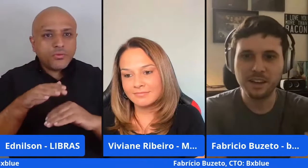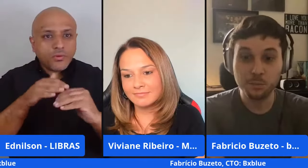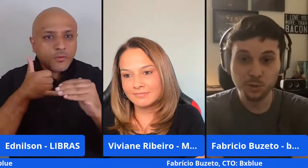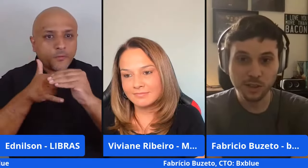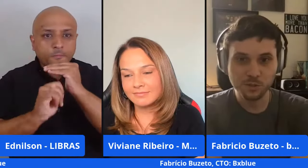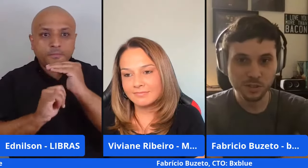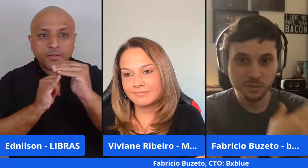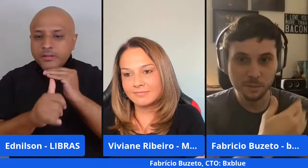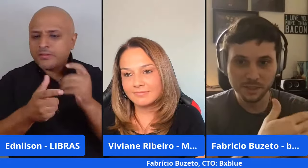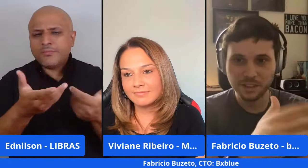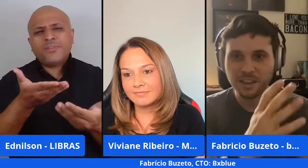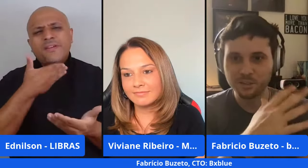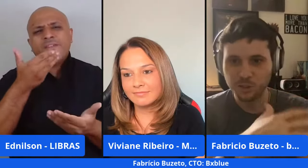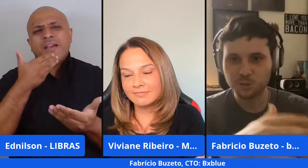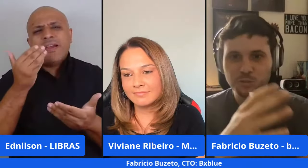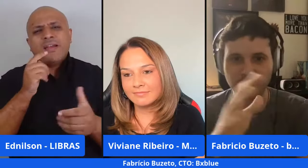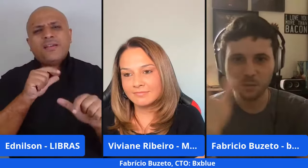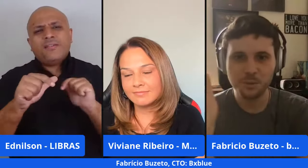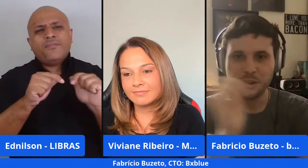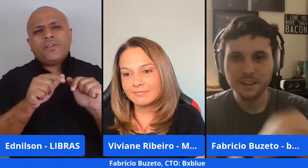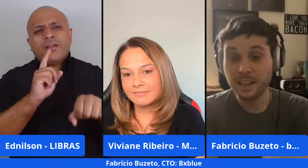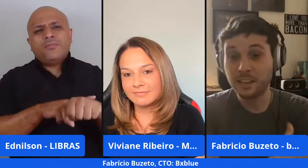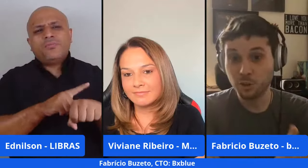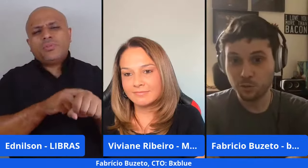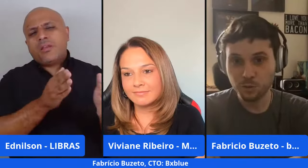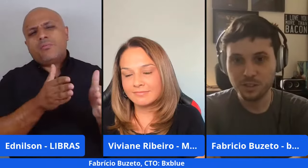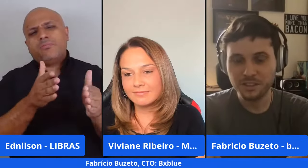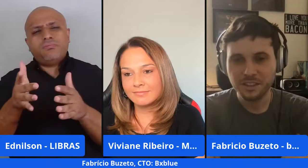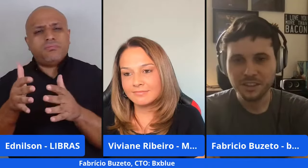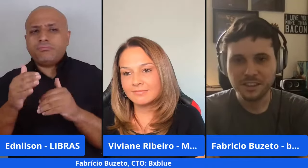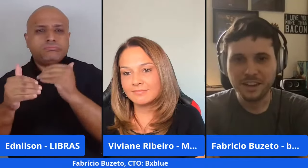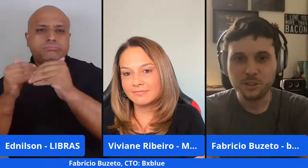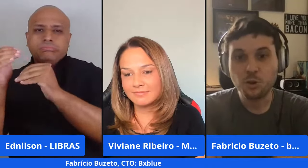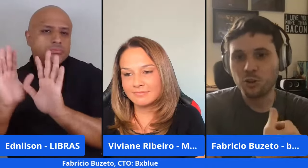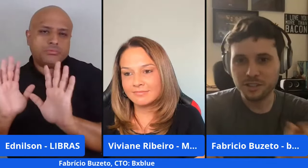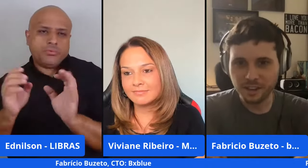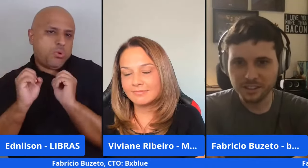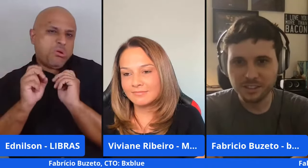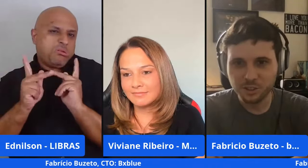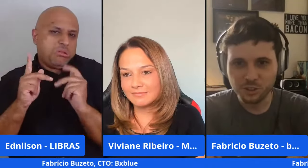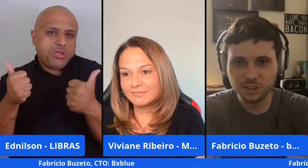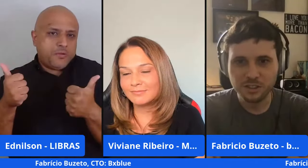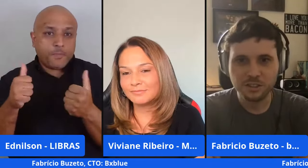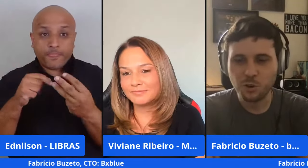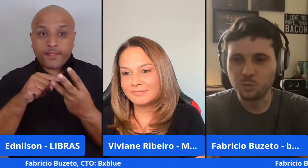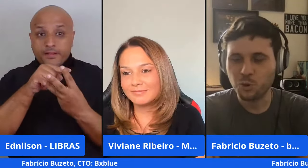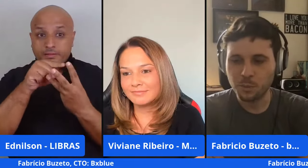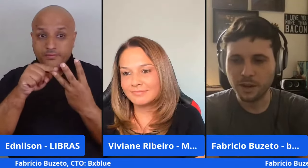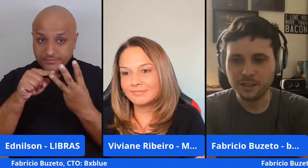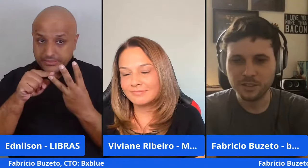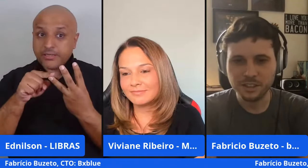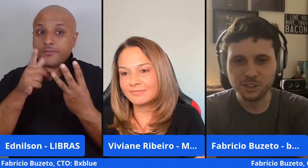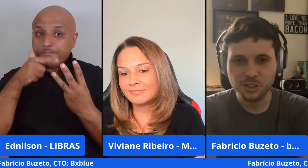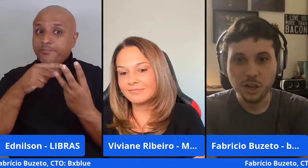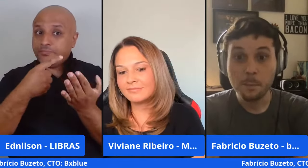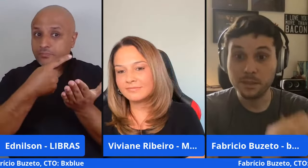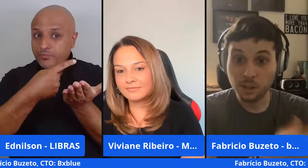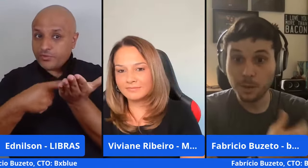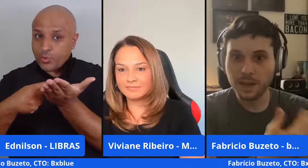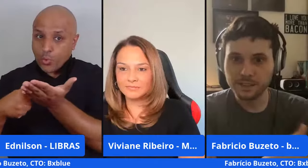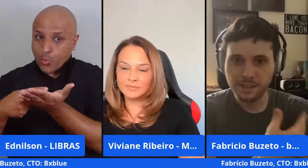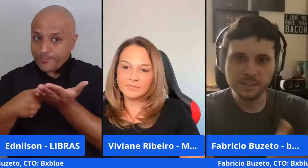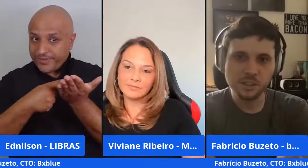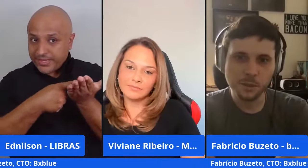sustentar ela é muito fácil você ficar mantendo ela durante um tempo e ela não evoluir então nós três a gente tinha como combinado da gente